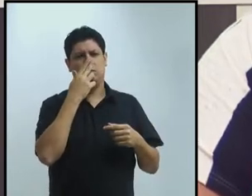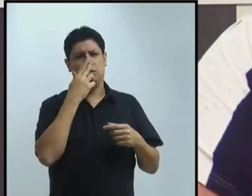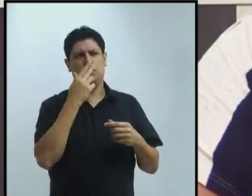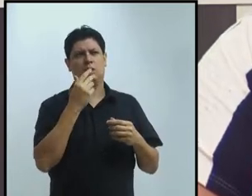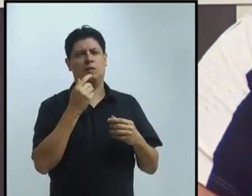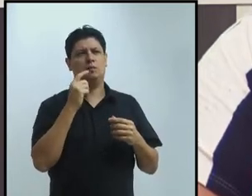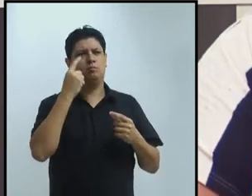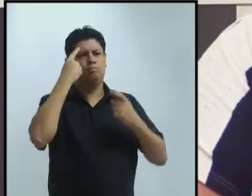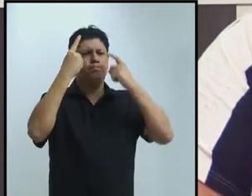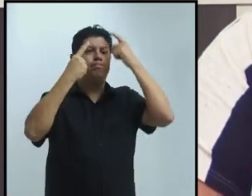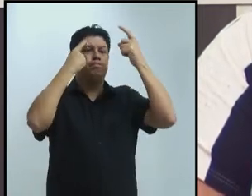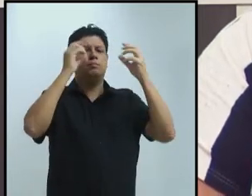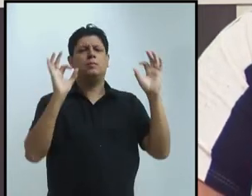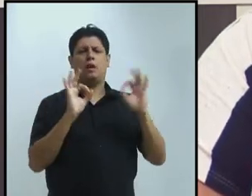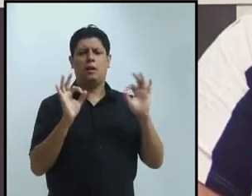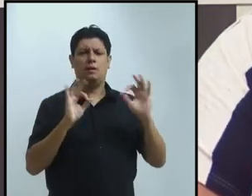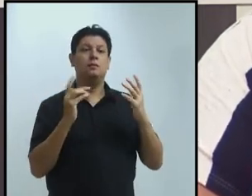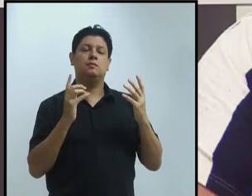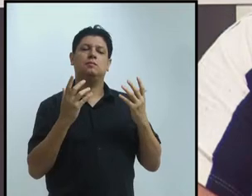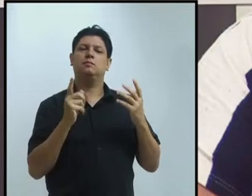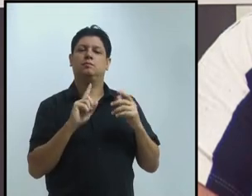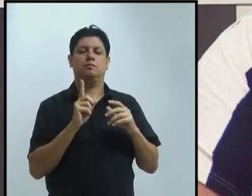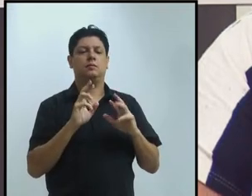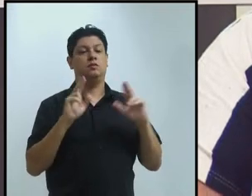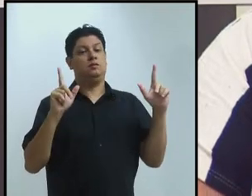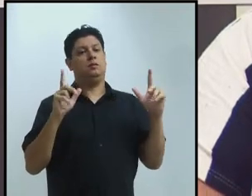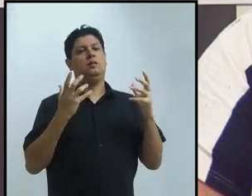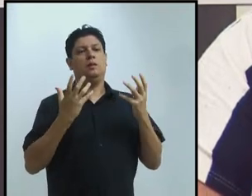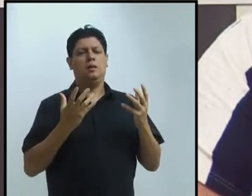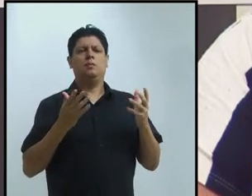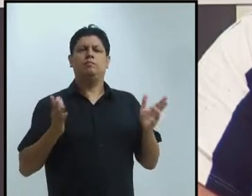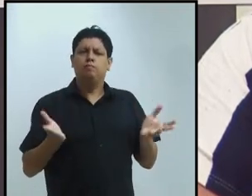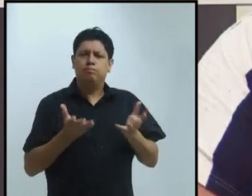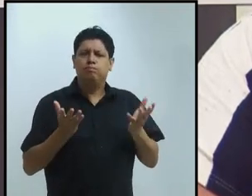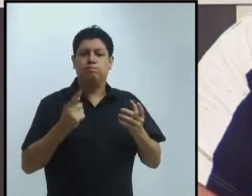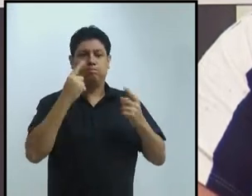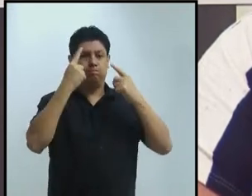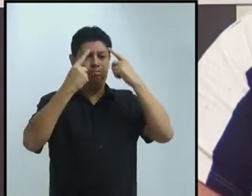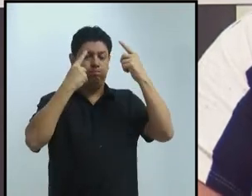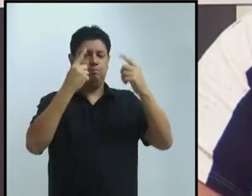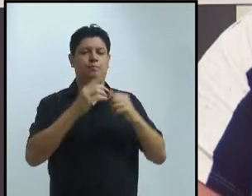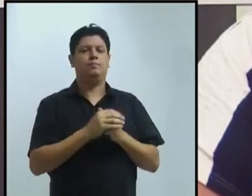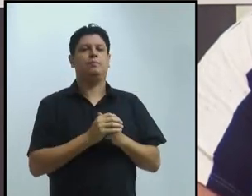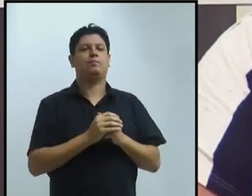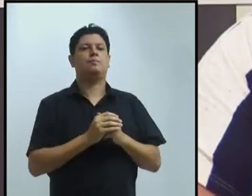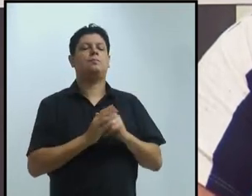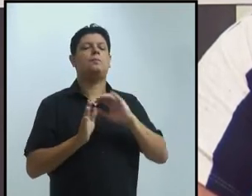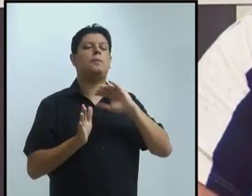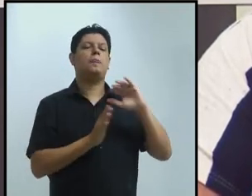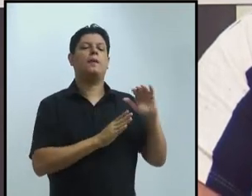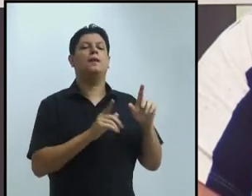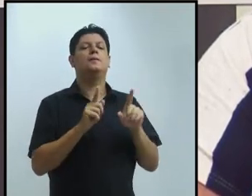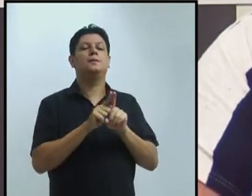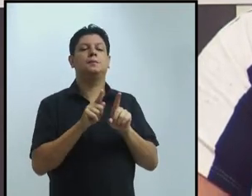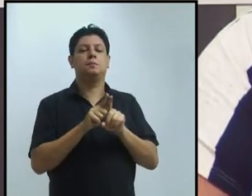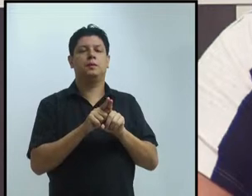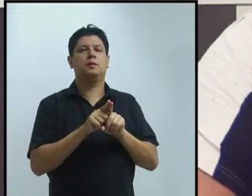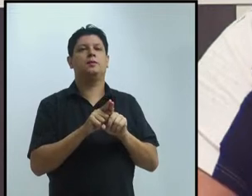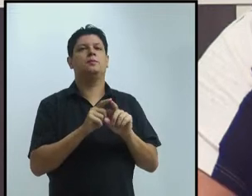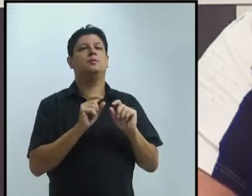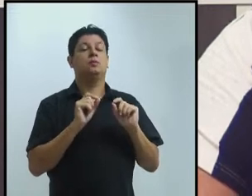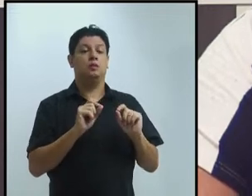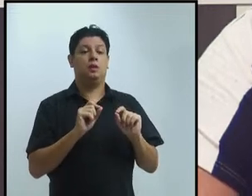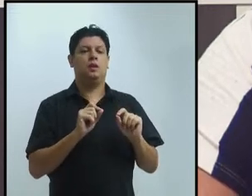mostrar para vocês hoje, em vez de elencar todas as ligações que o PPGL tem com o exterior,